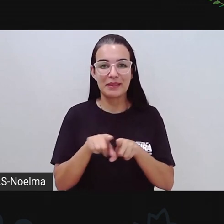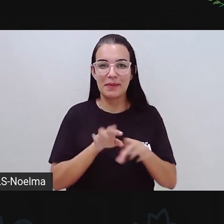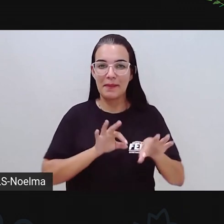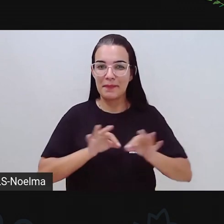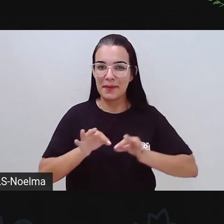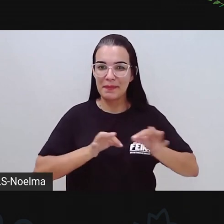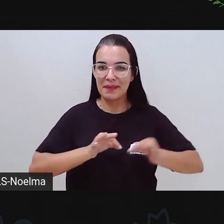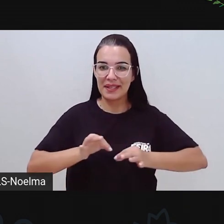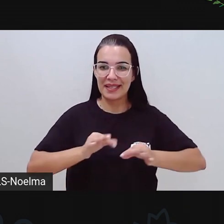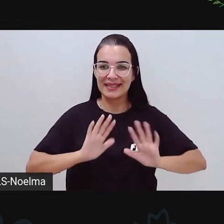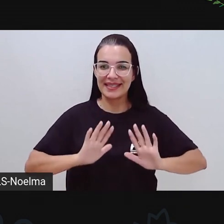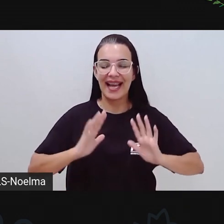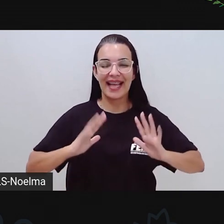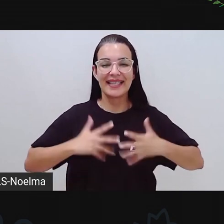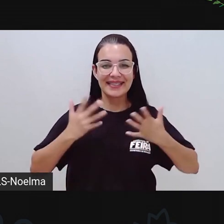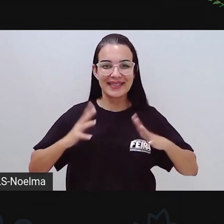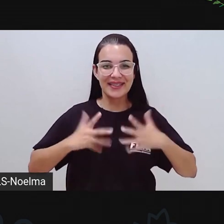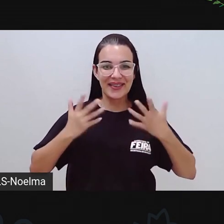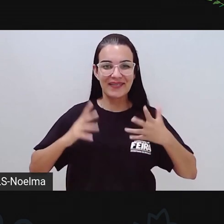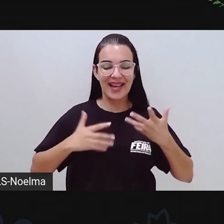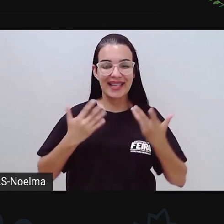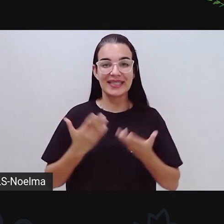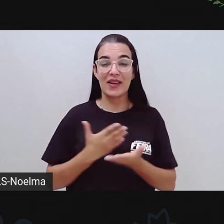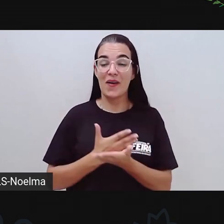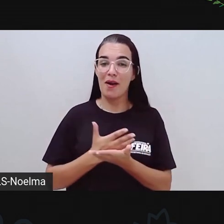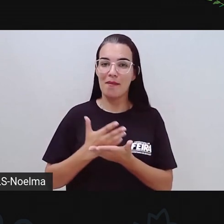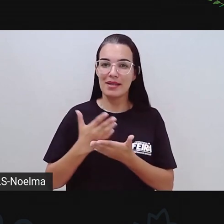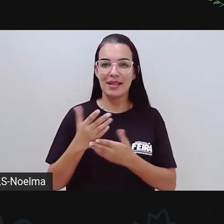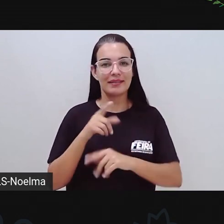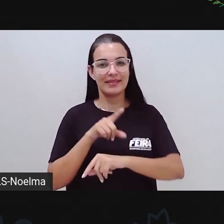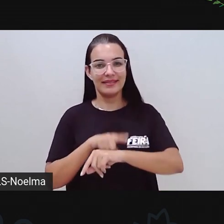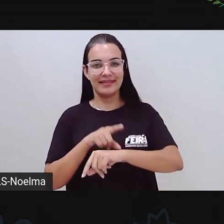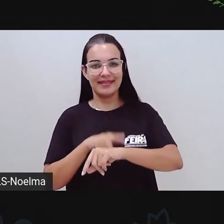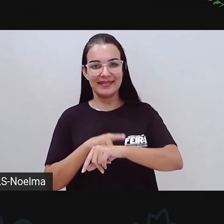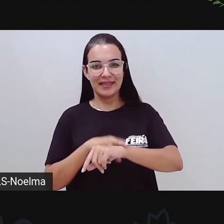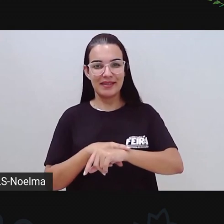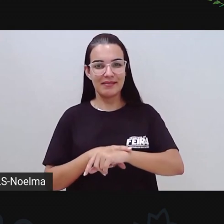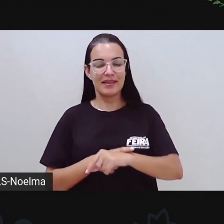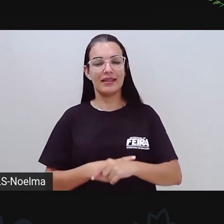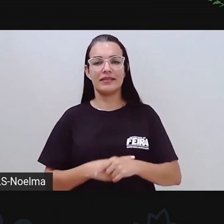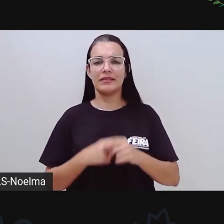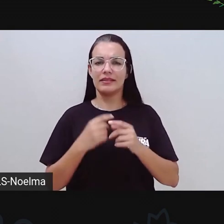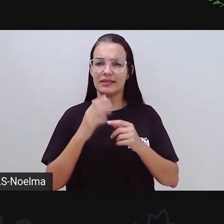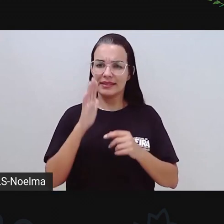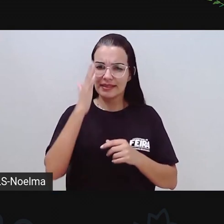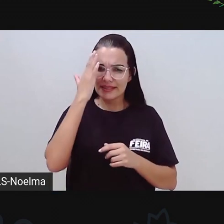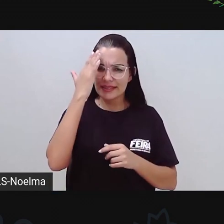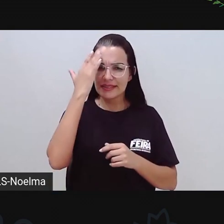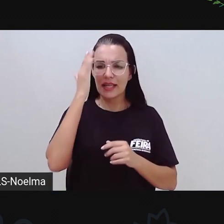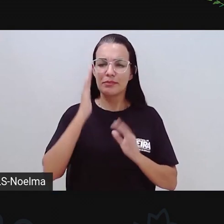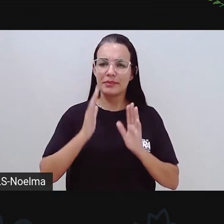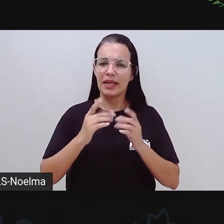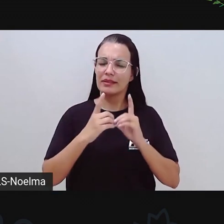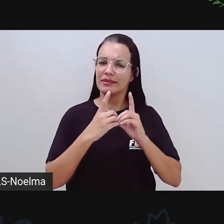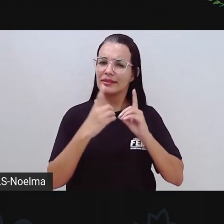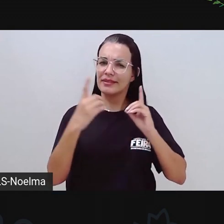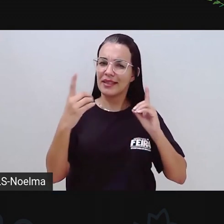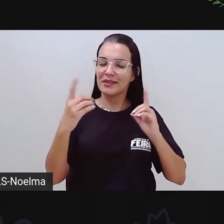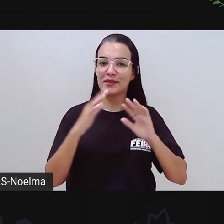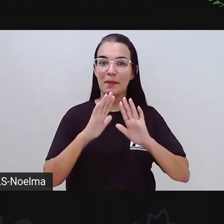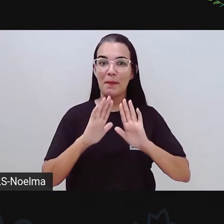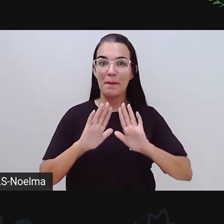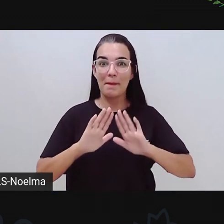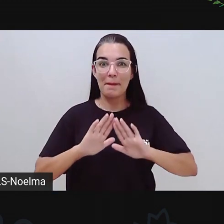animados para começarmos aí mais um momento, um momento que mesmo que distantes, né? Mas um momento de